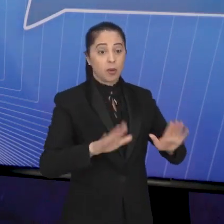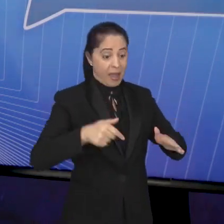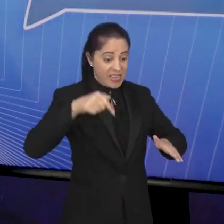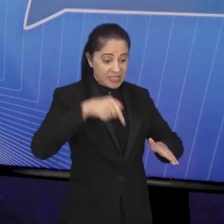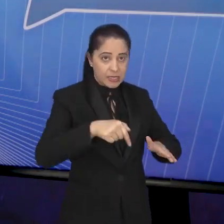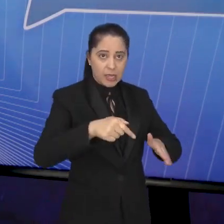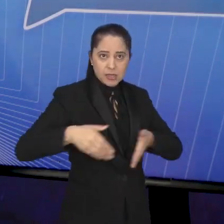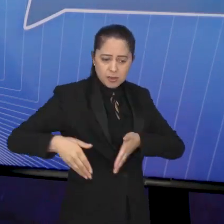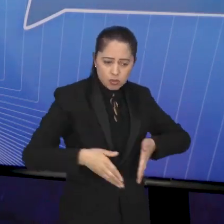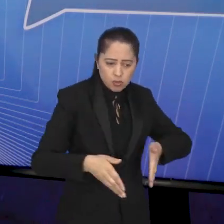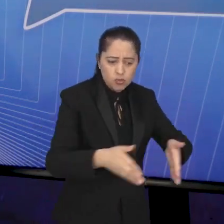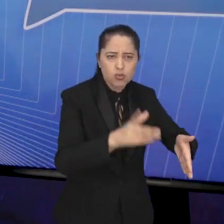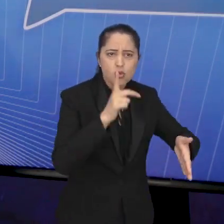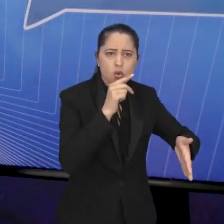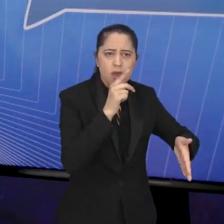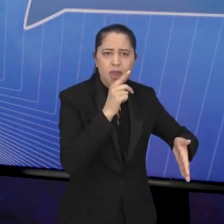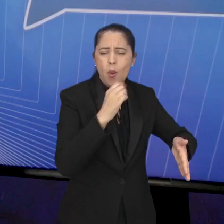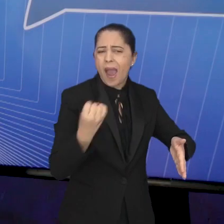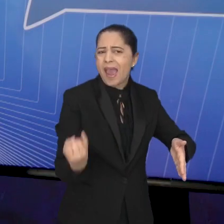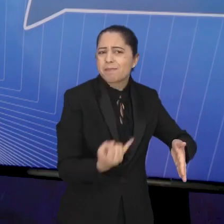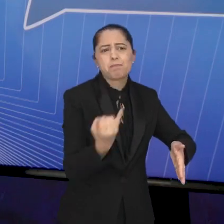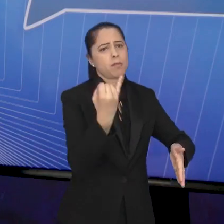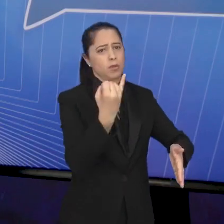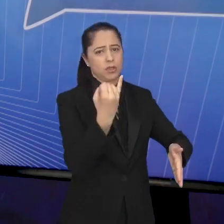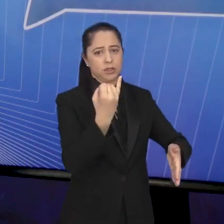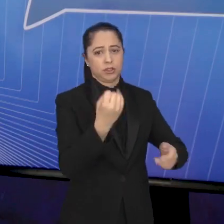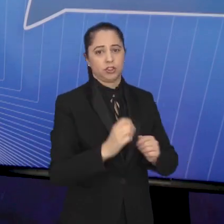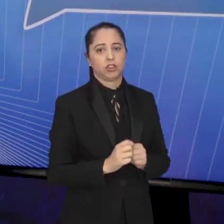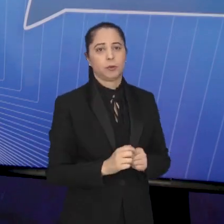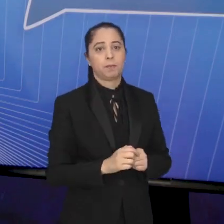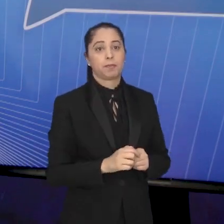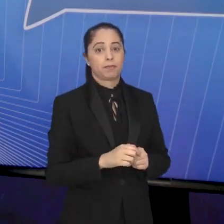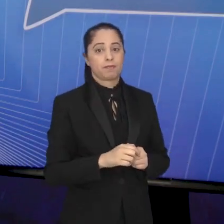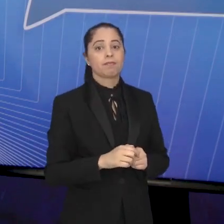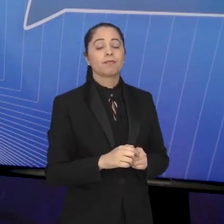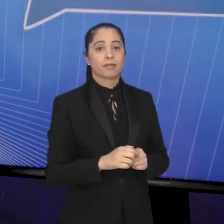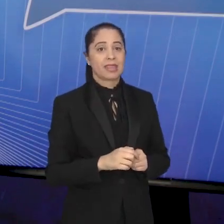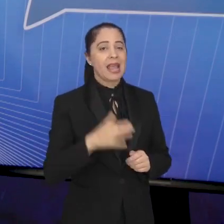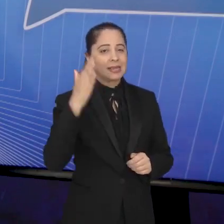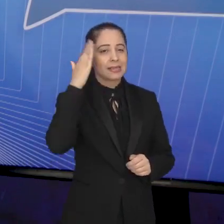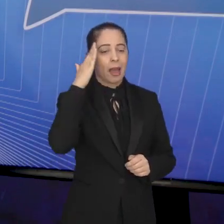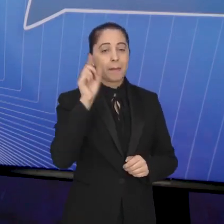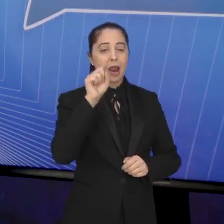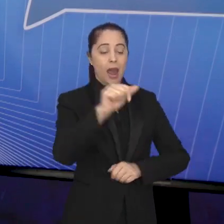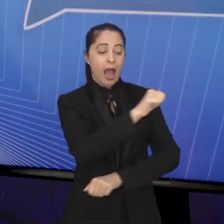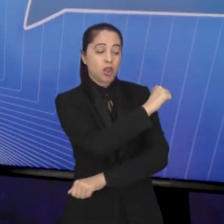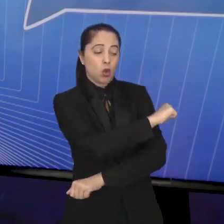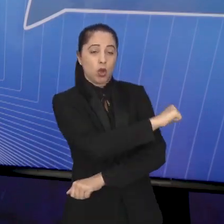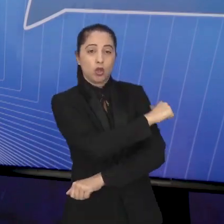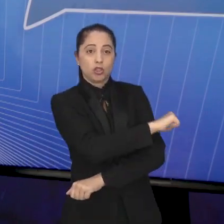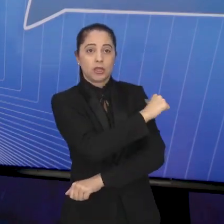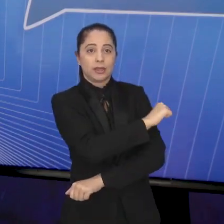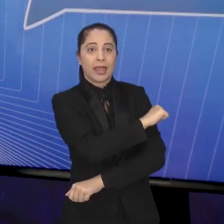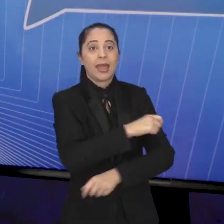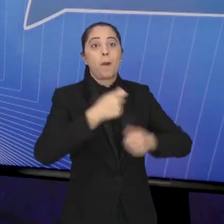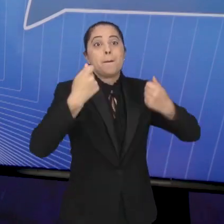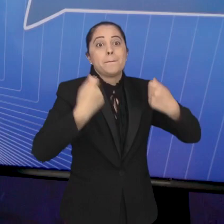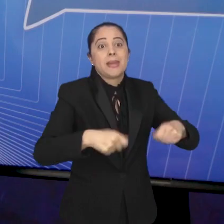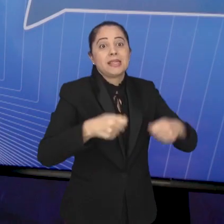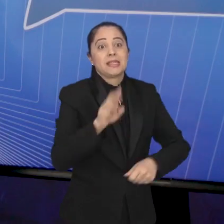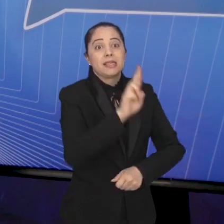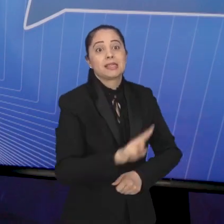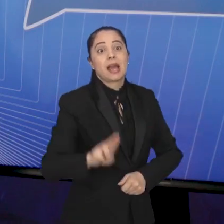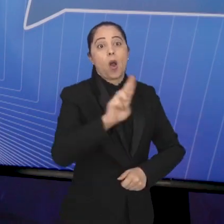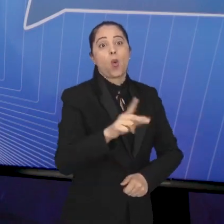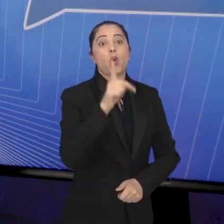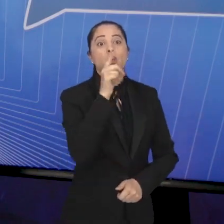Brasil, mas ele é importantíssimo. Para ter uma ideia, toda a região metropolitana do Rio de Janeiro é dependente do Rio